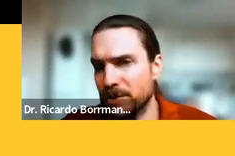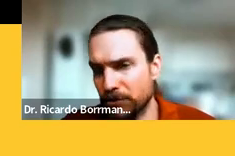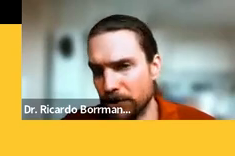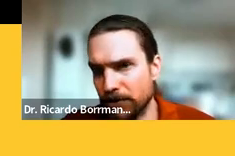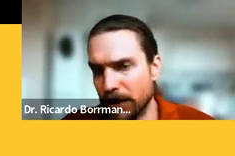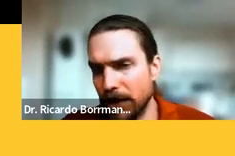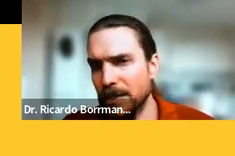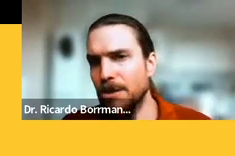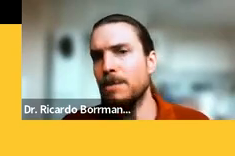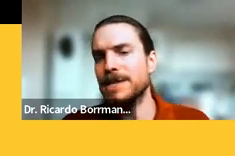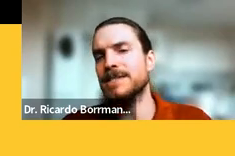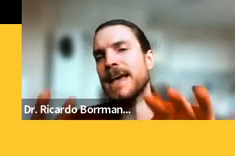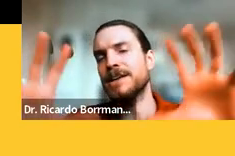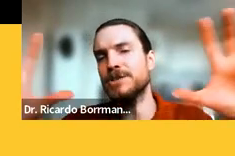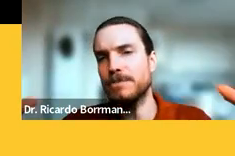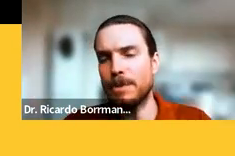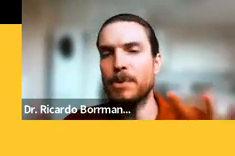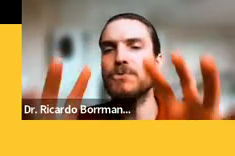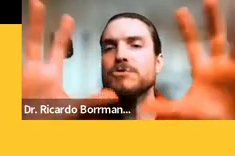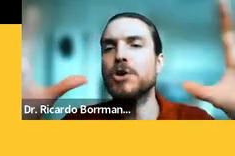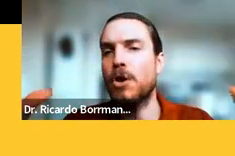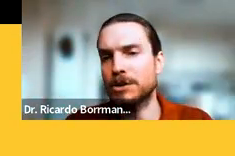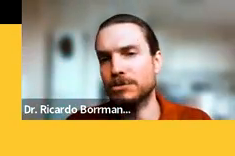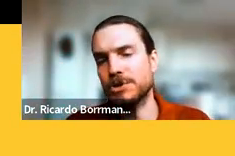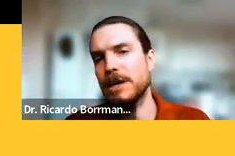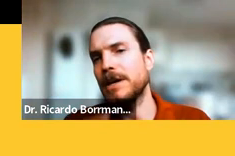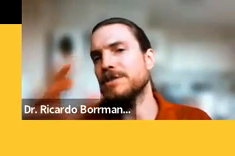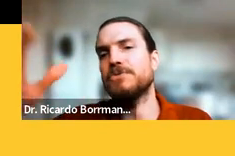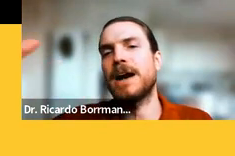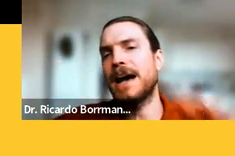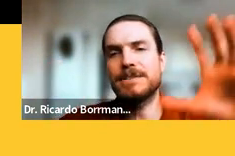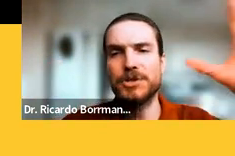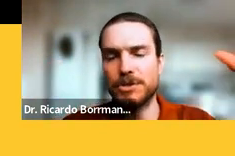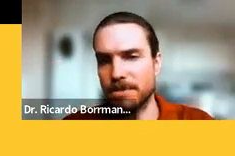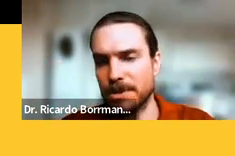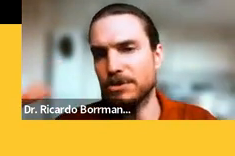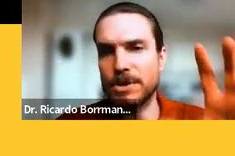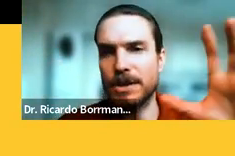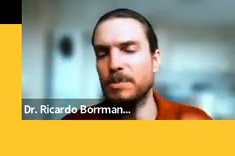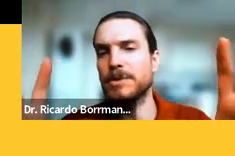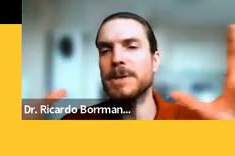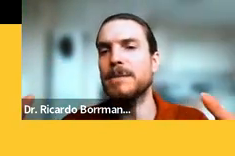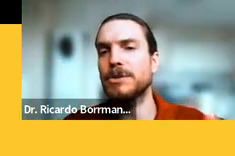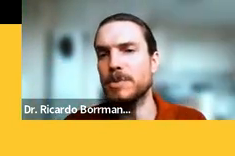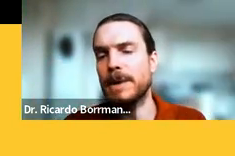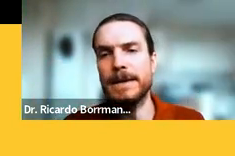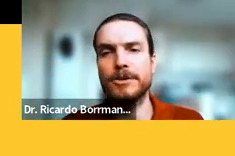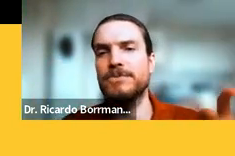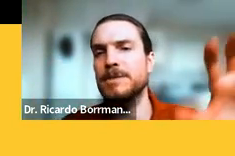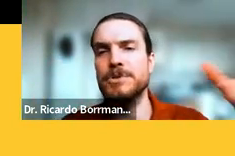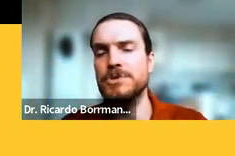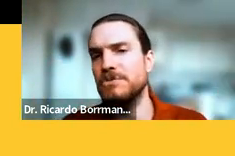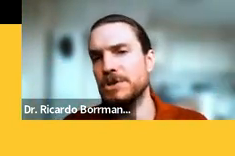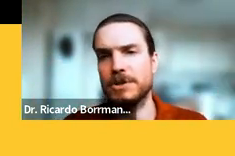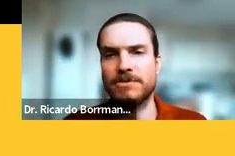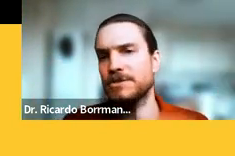problematizações. Então, há uma série, uma profusão de rótulos, de fases, do pensamento do Tobias Barreto,